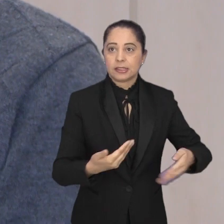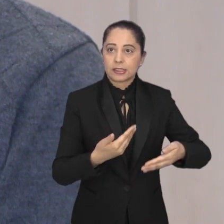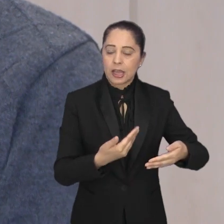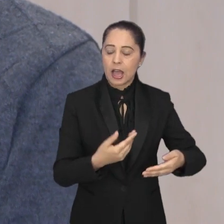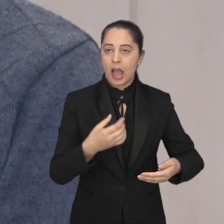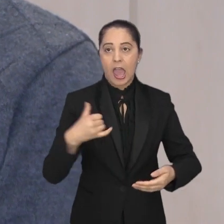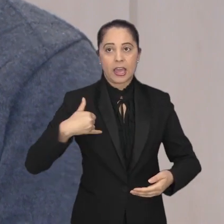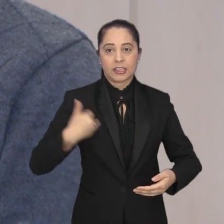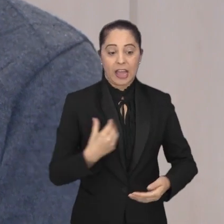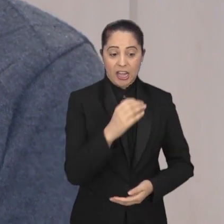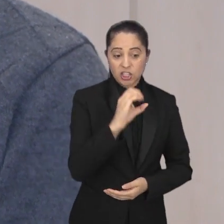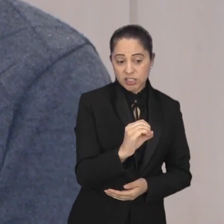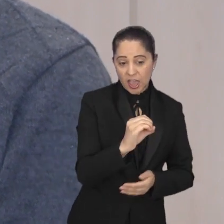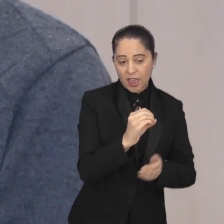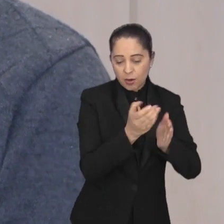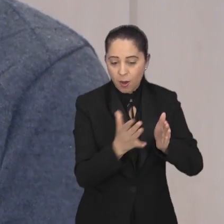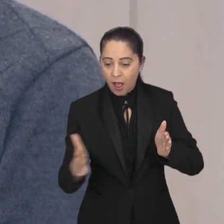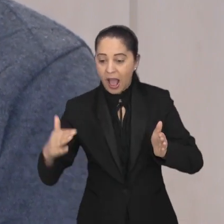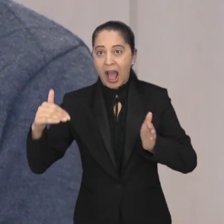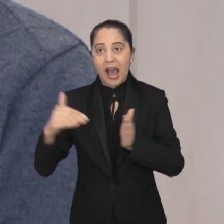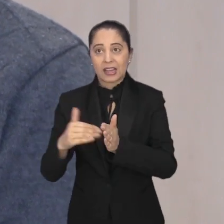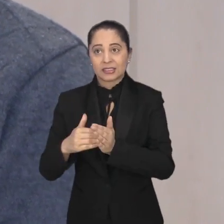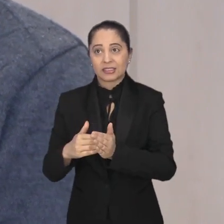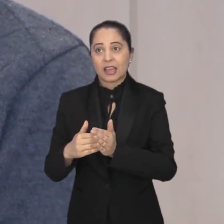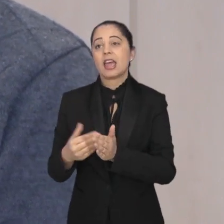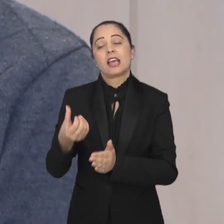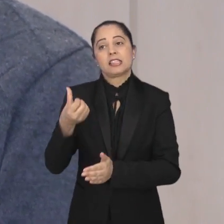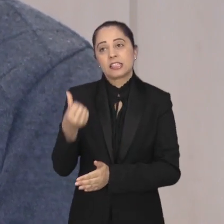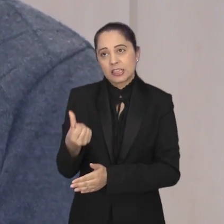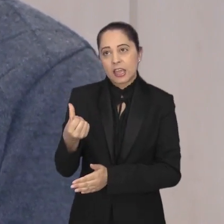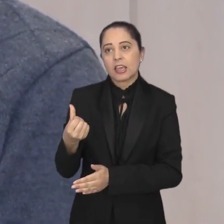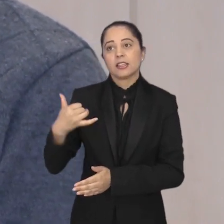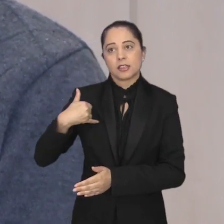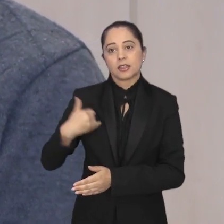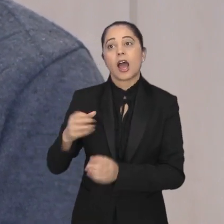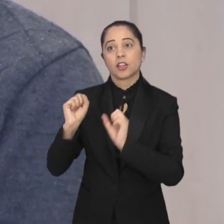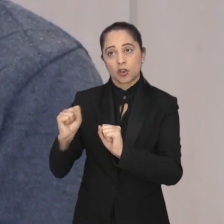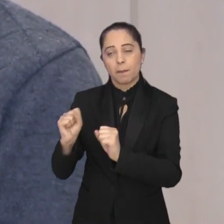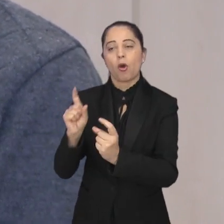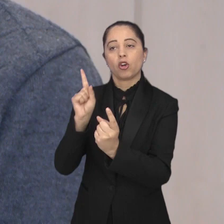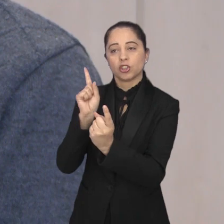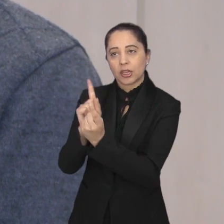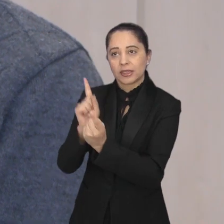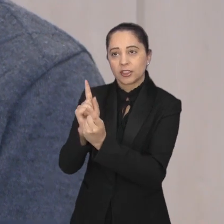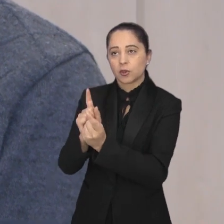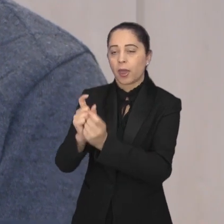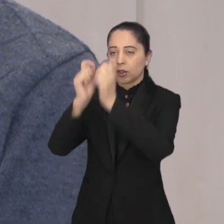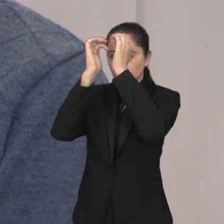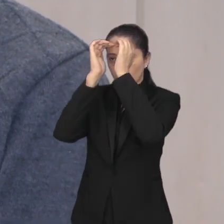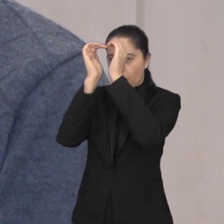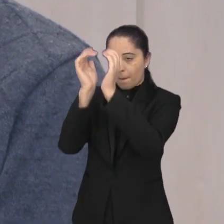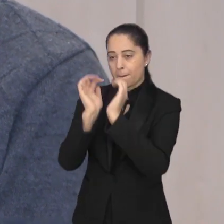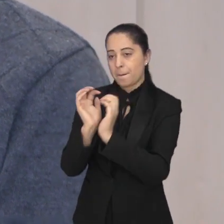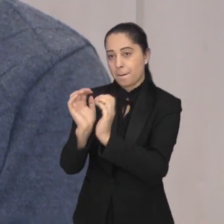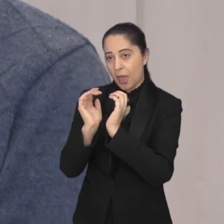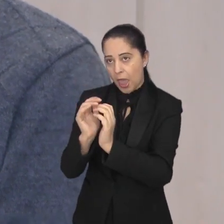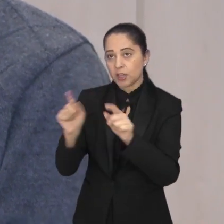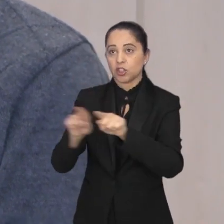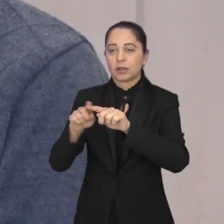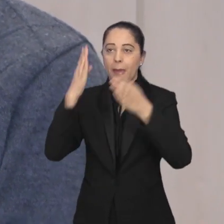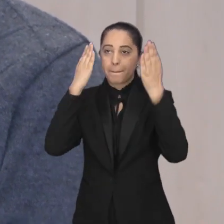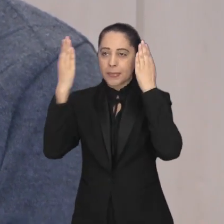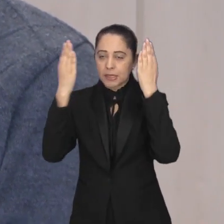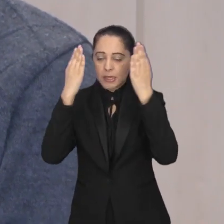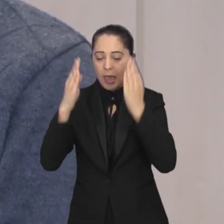a 6 anos de idade possam receber atendimentos na área da medicina especializada, em neuropediatria e